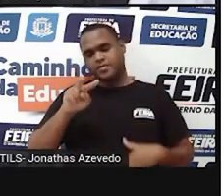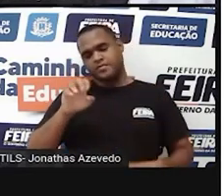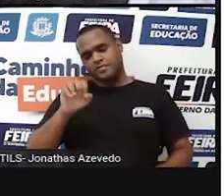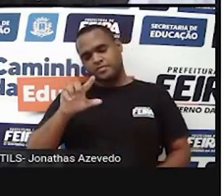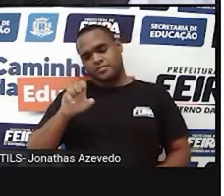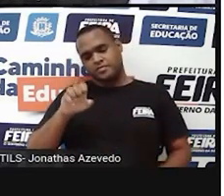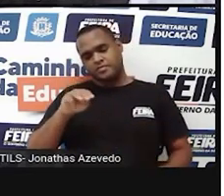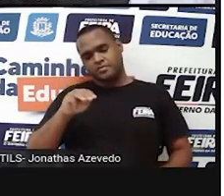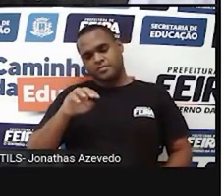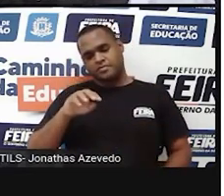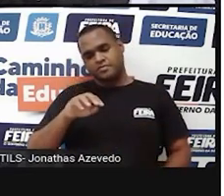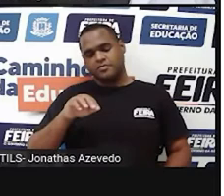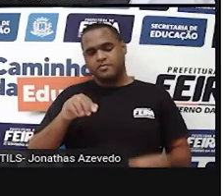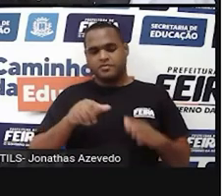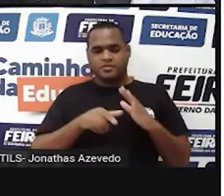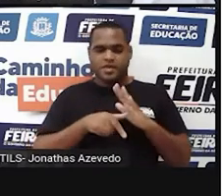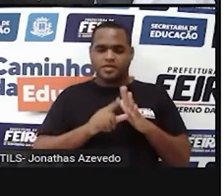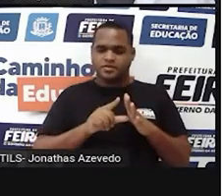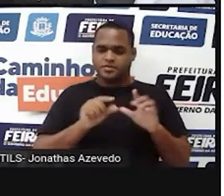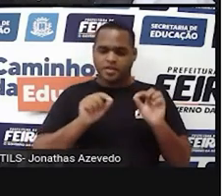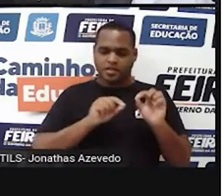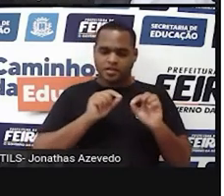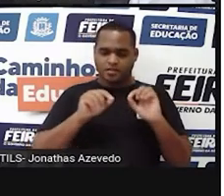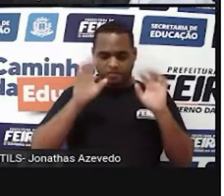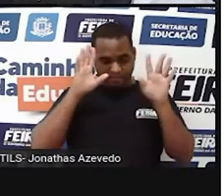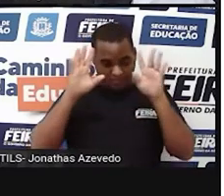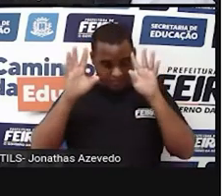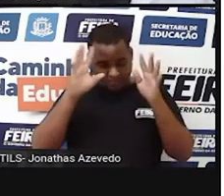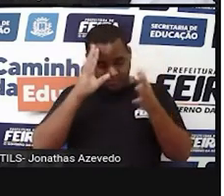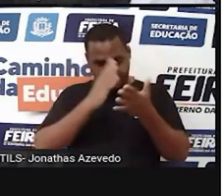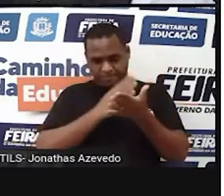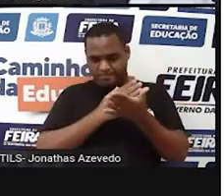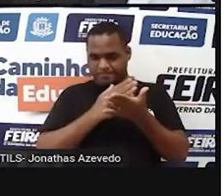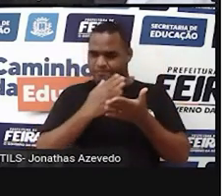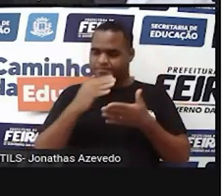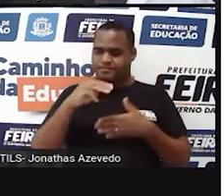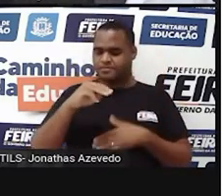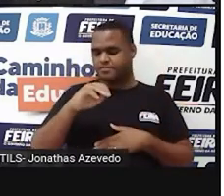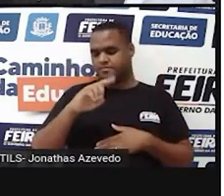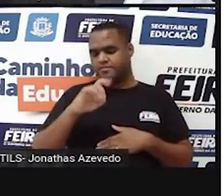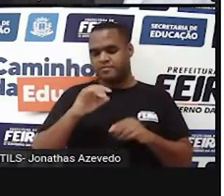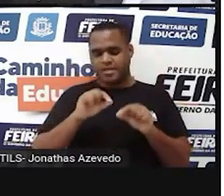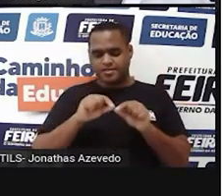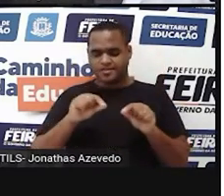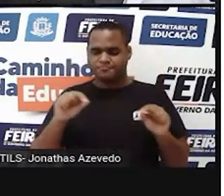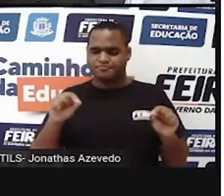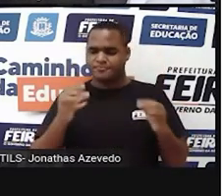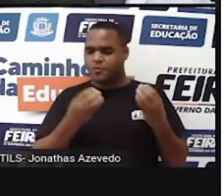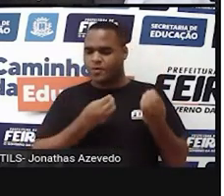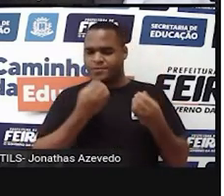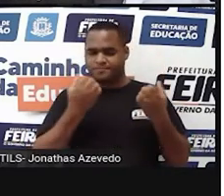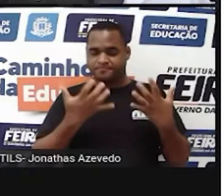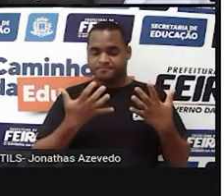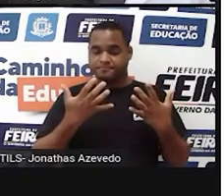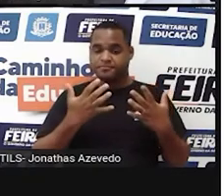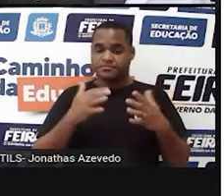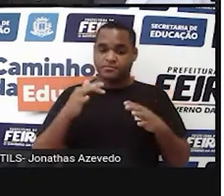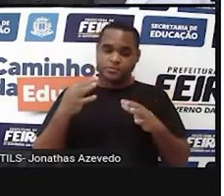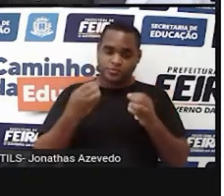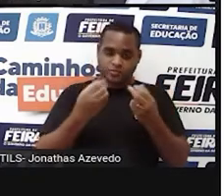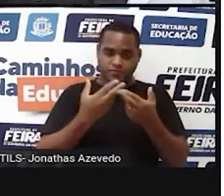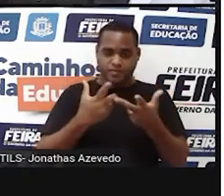vem aqui antes, né? E bora pensar como é que surgiu essa coisa de medir. Bom, como a maioria das coisas na